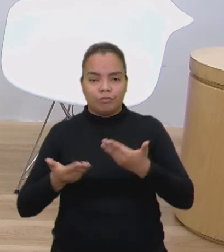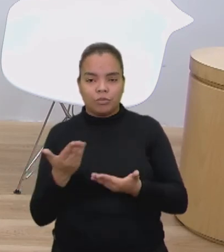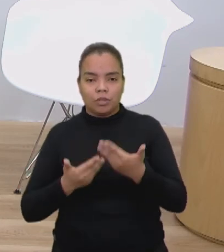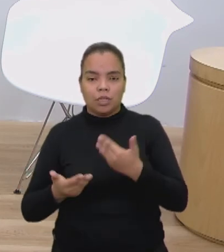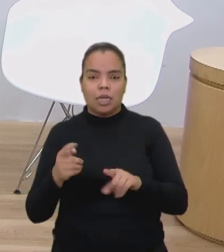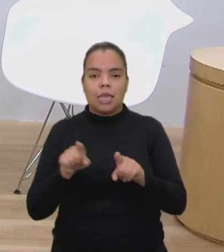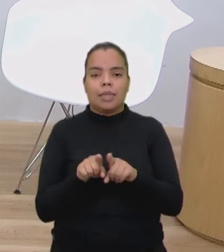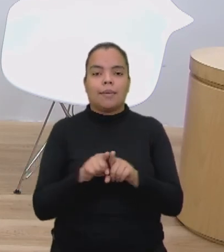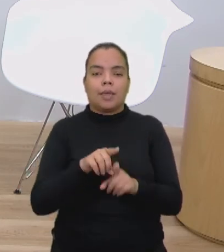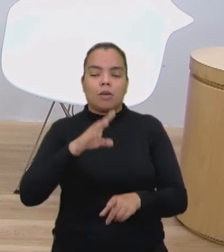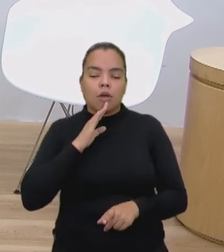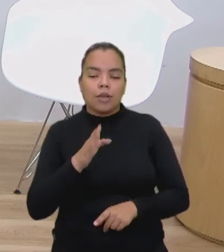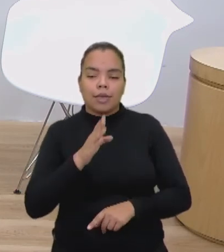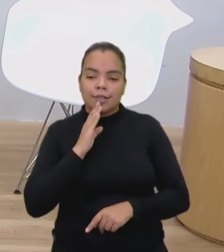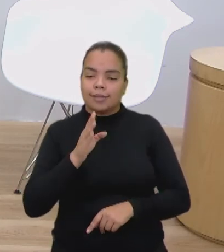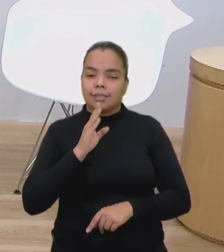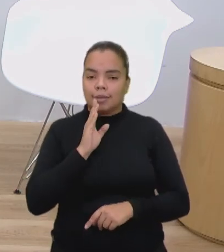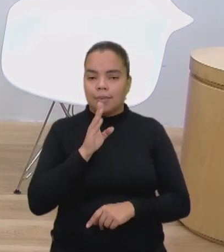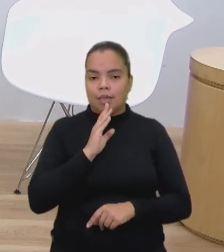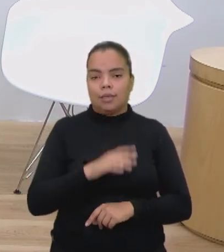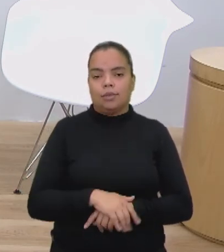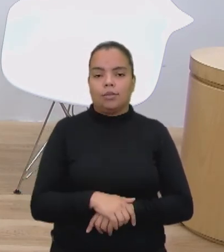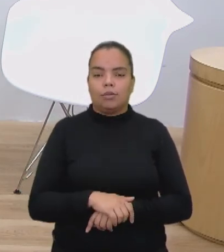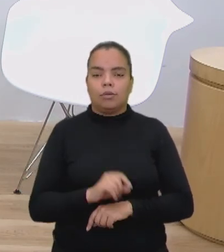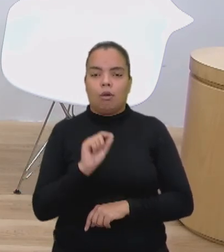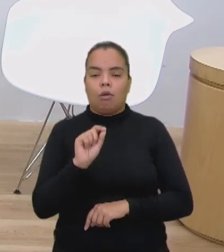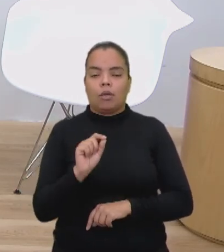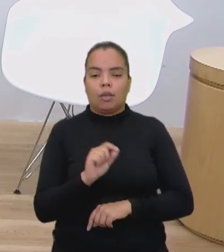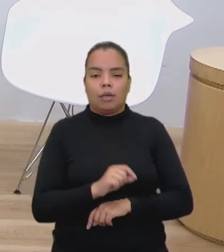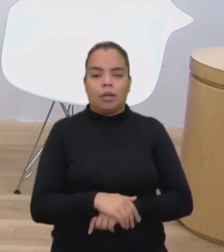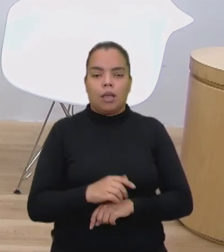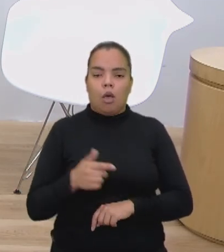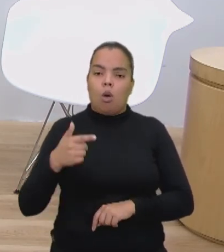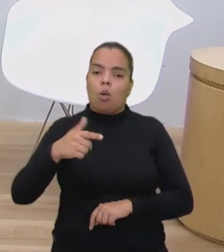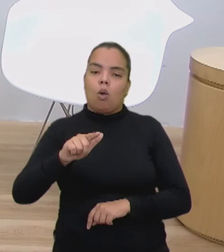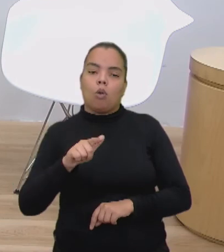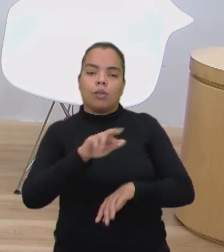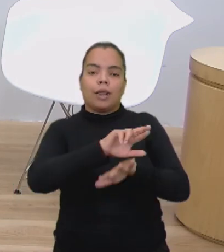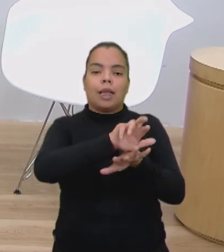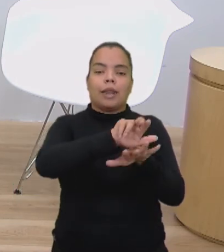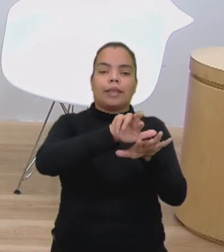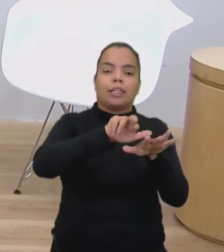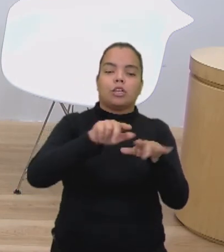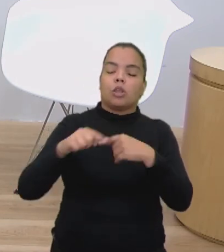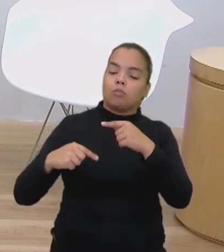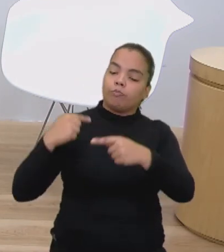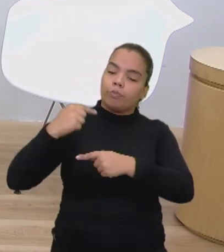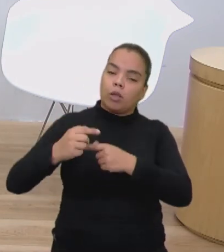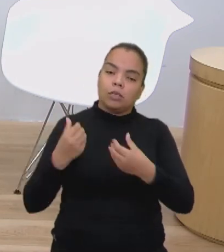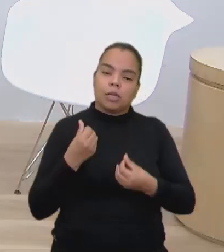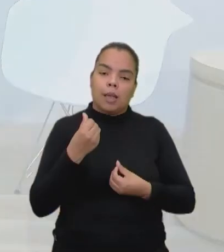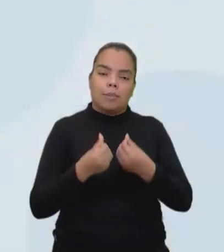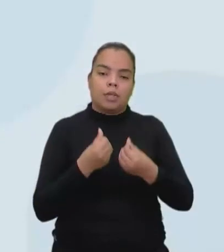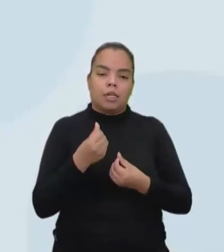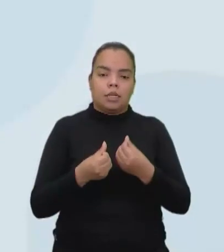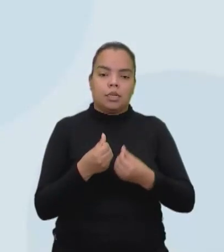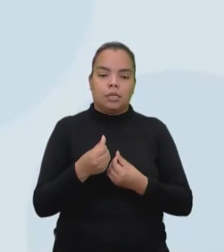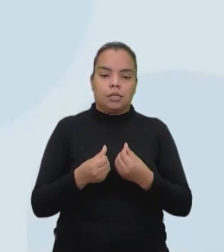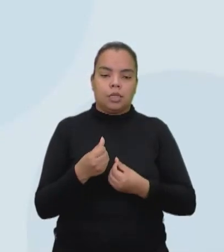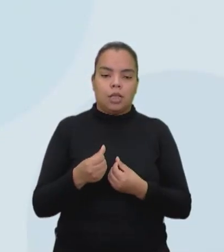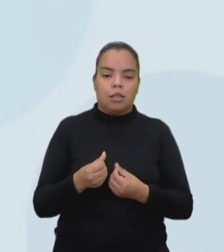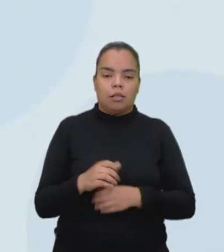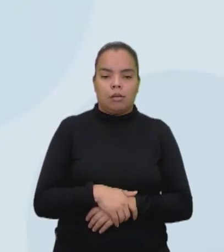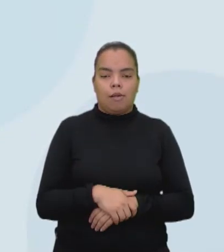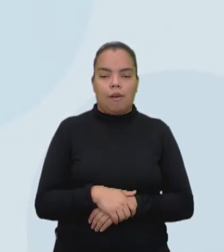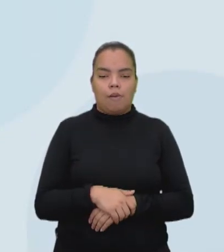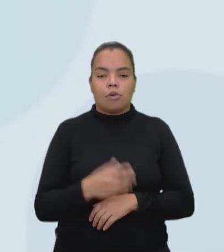conhecimento. E olha também outra grande característica do pós-capitalismo. Está lá no LED. O mercado